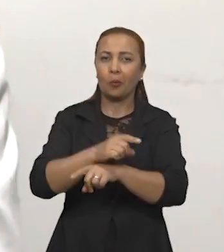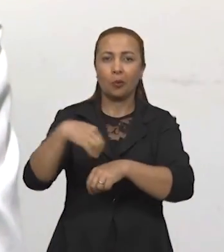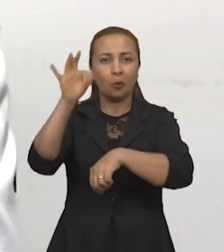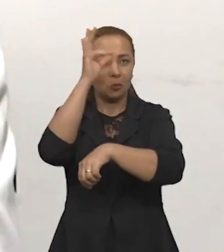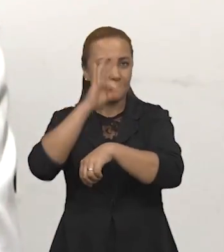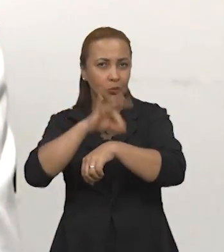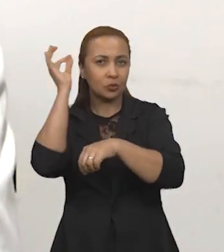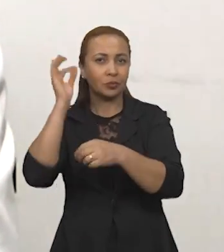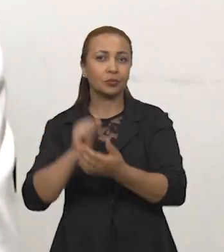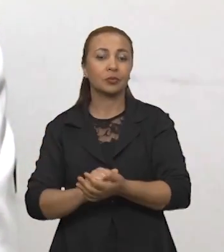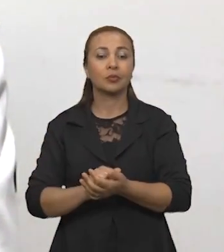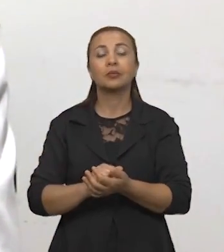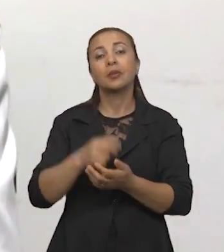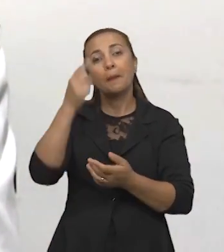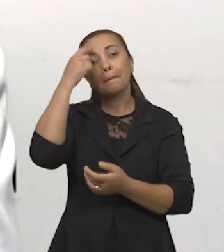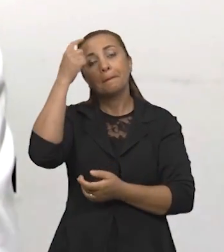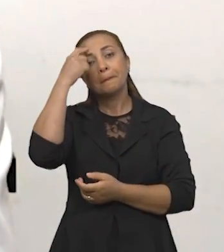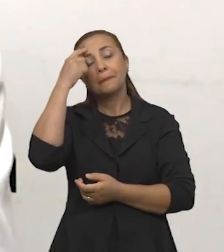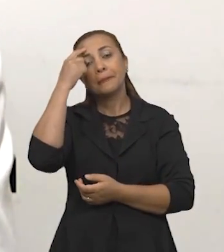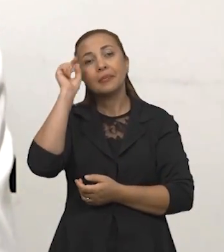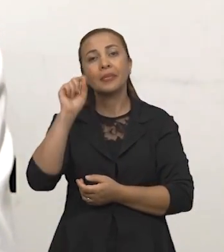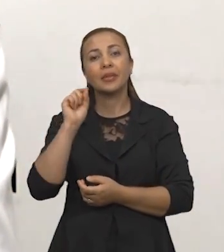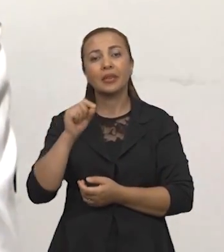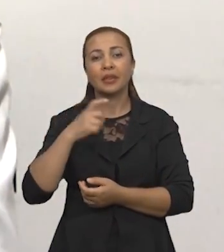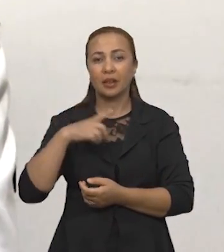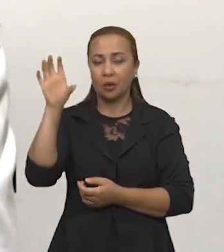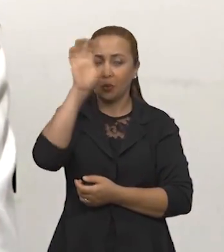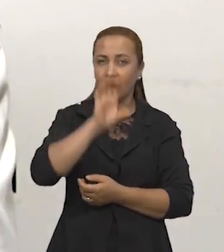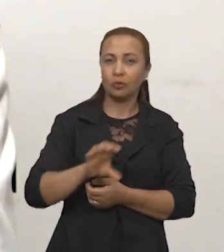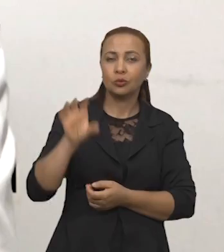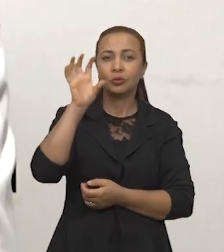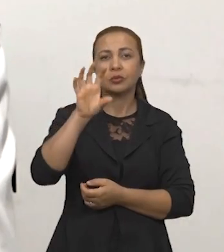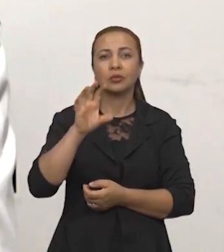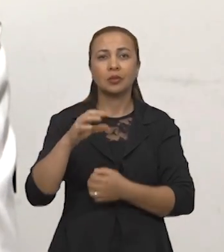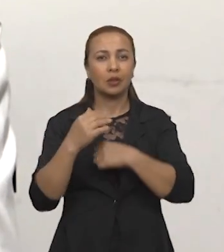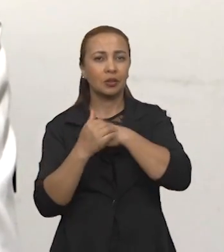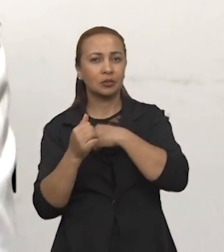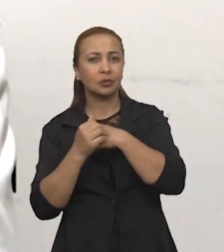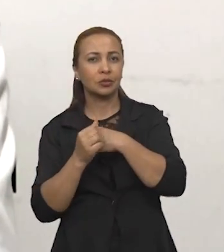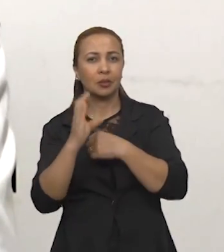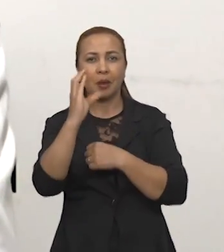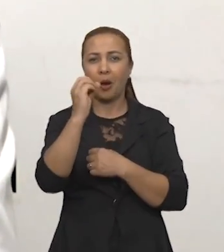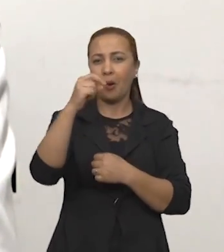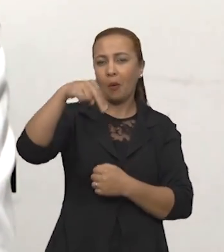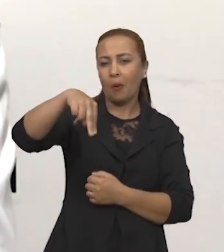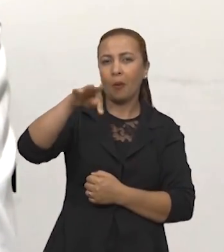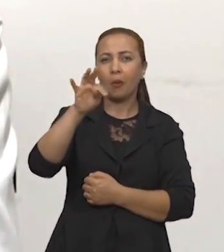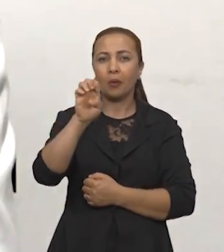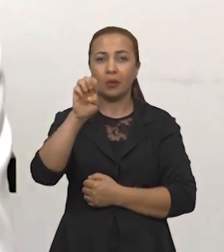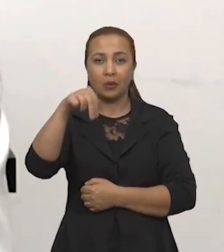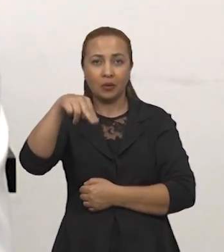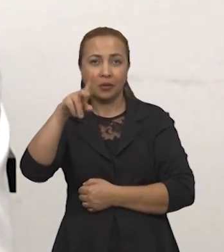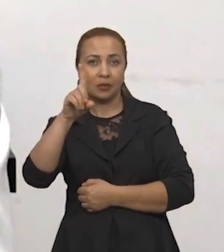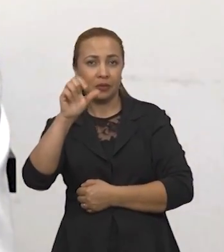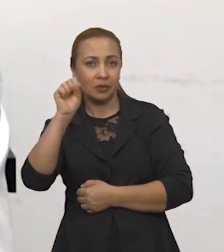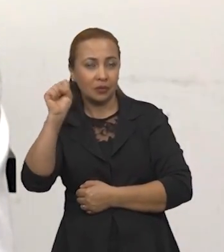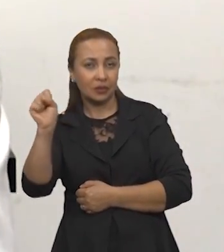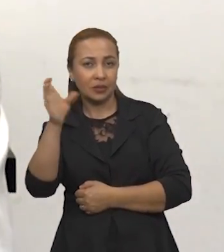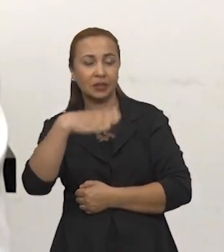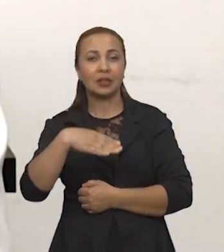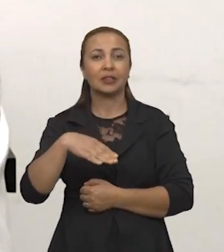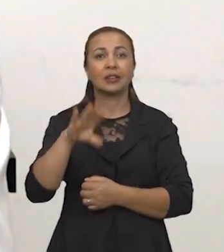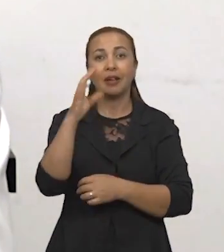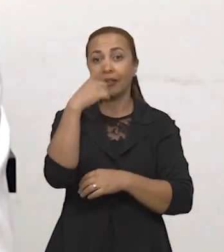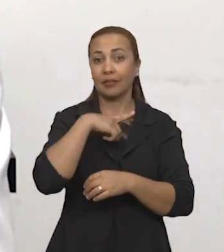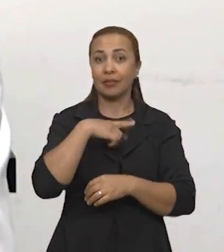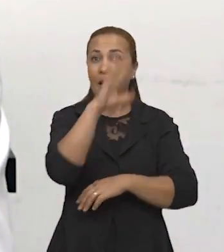para as plantas nativas, que seria o local? Pensamos, então, numa região que chama Contenda de Sincorá, onde existe